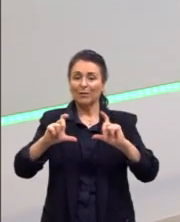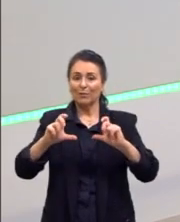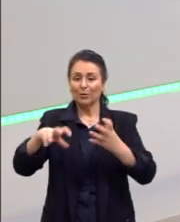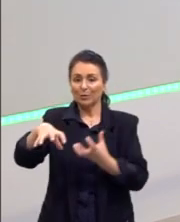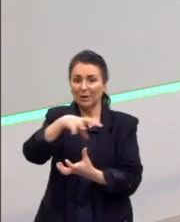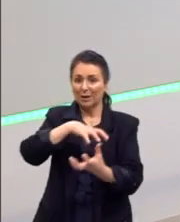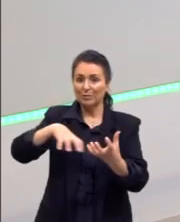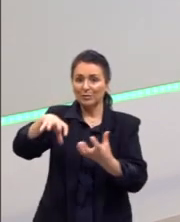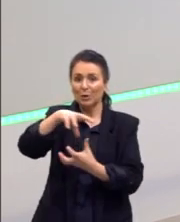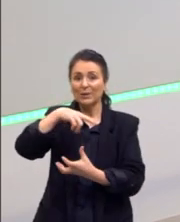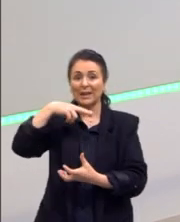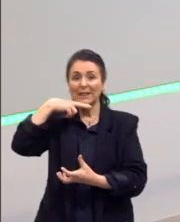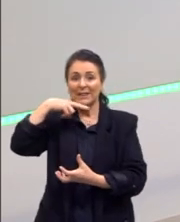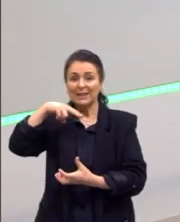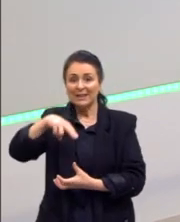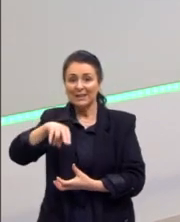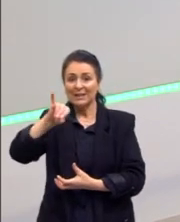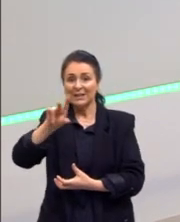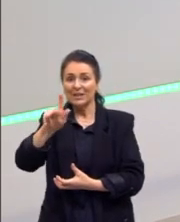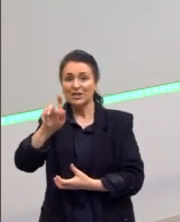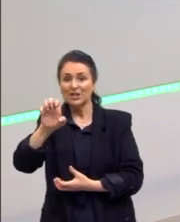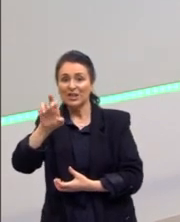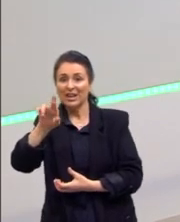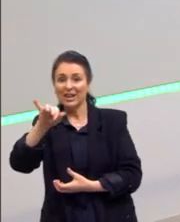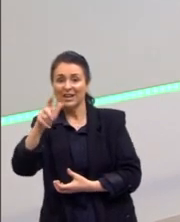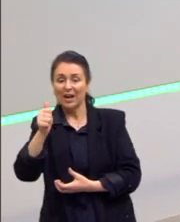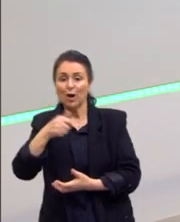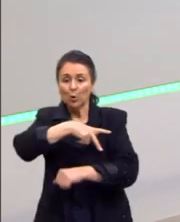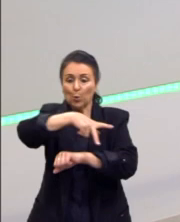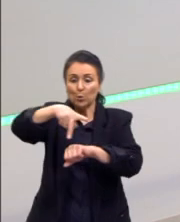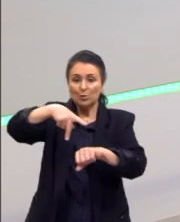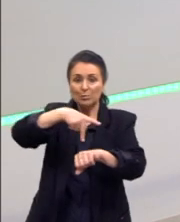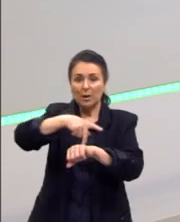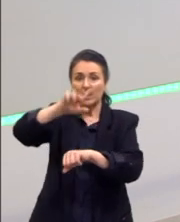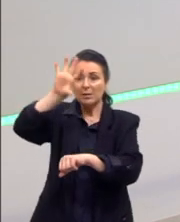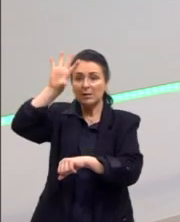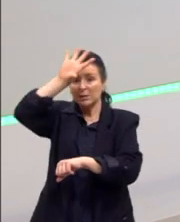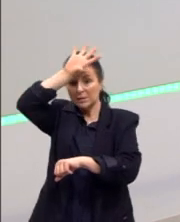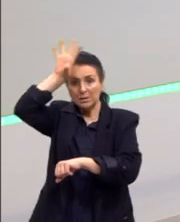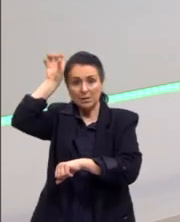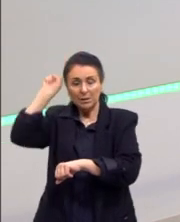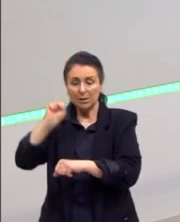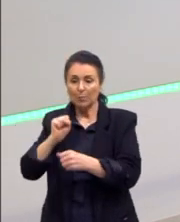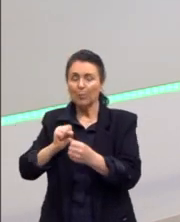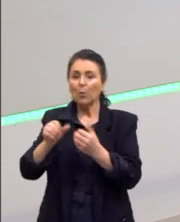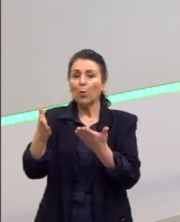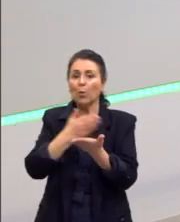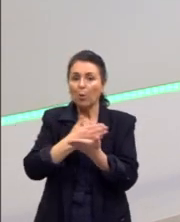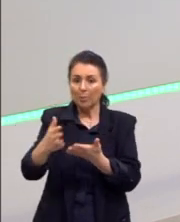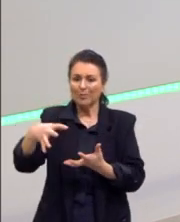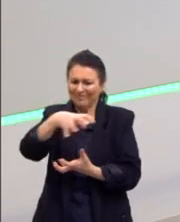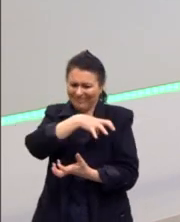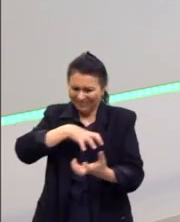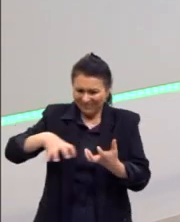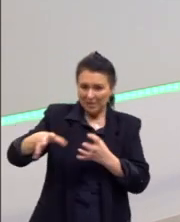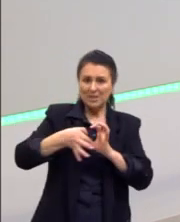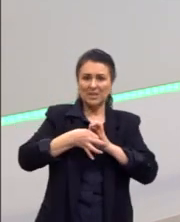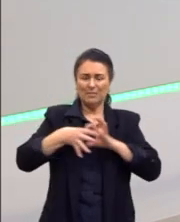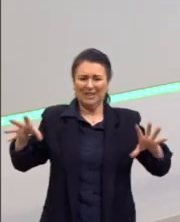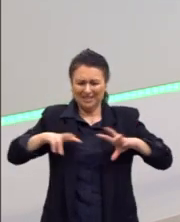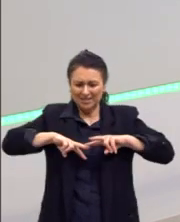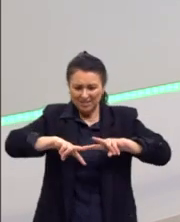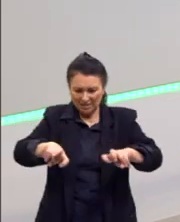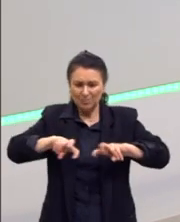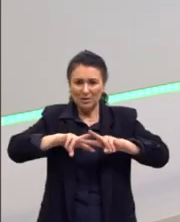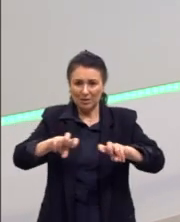tornou independente depois da Segunda Guerra Mundial. Os países africanos vão começar um ciclo de revoltas para se libertar dessa exploração